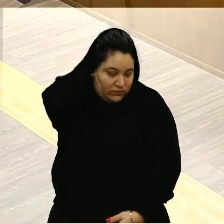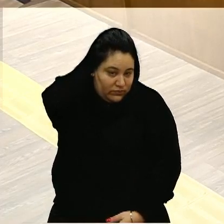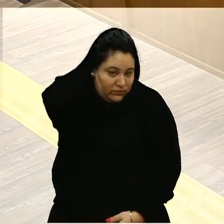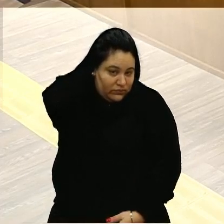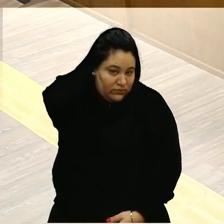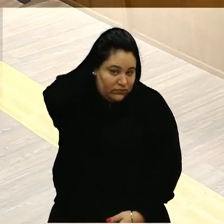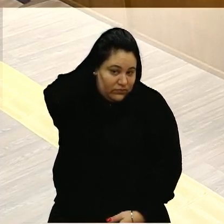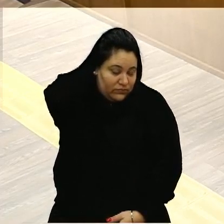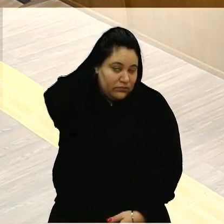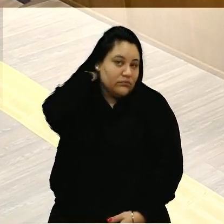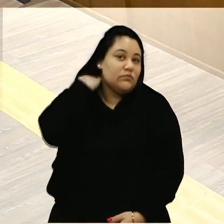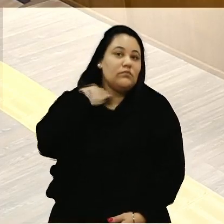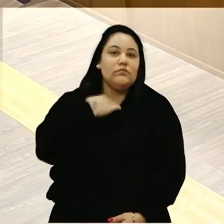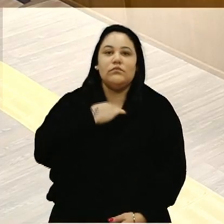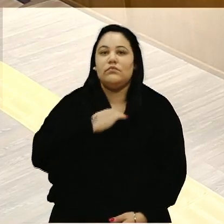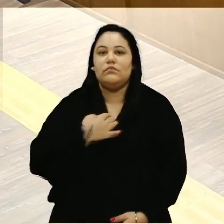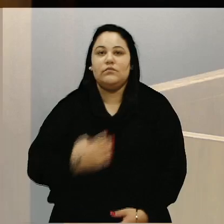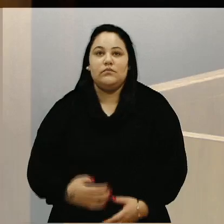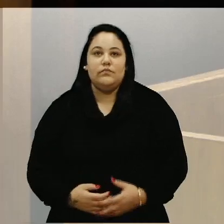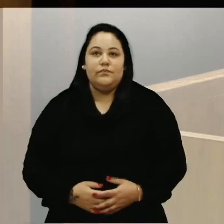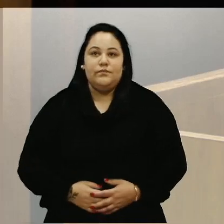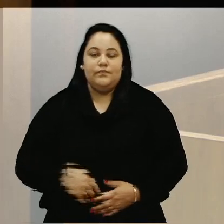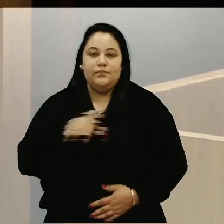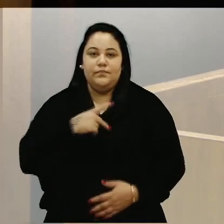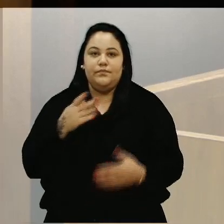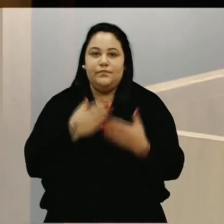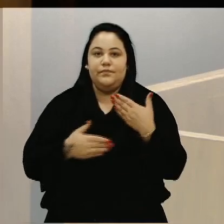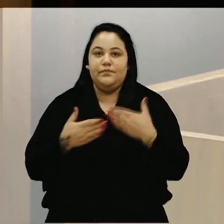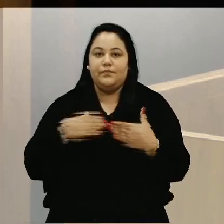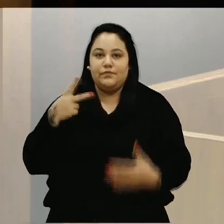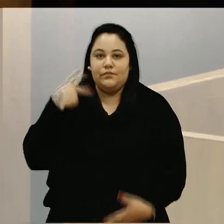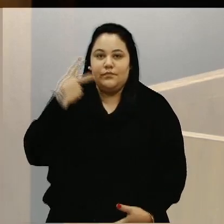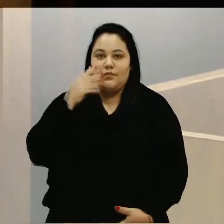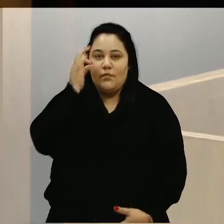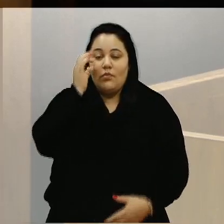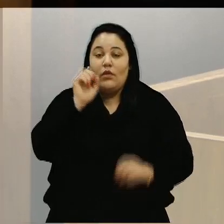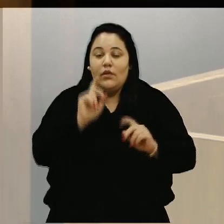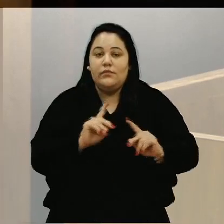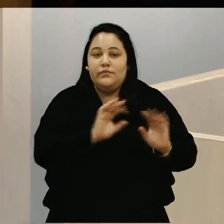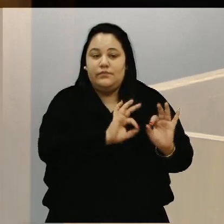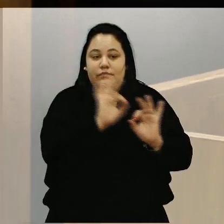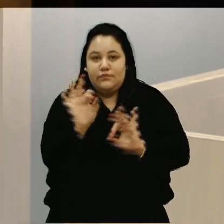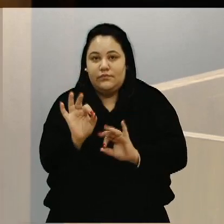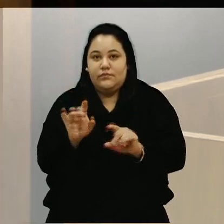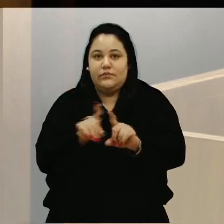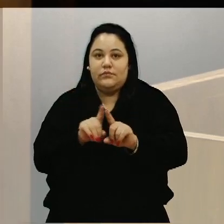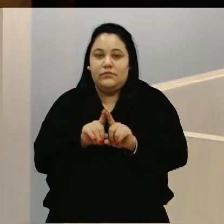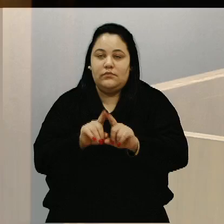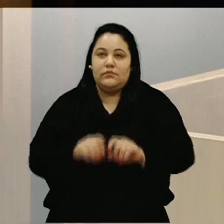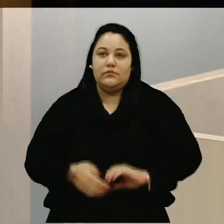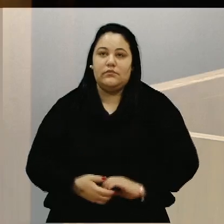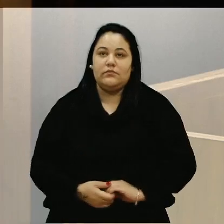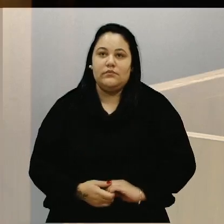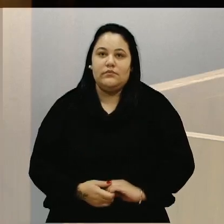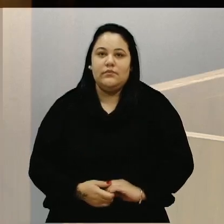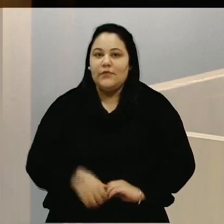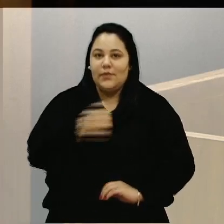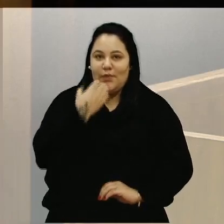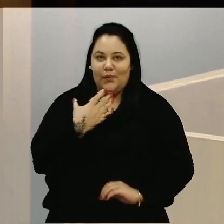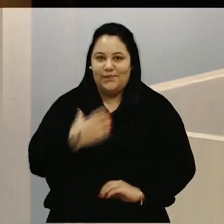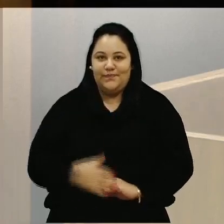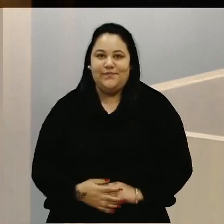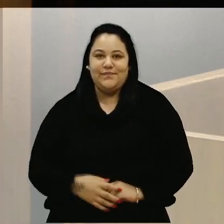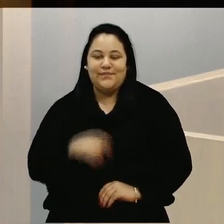Senhora presidente, nobres pares, a todos que nos acompanham. Bom, tem alguns